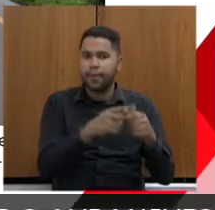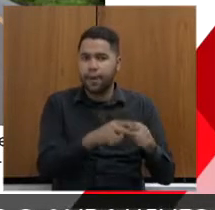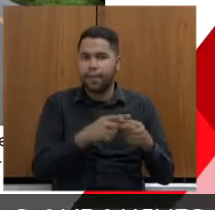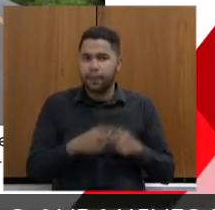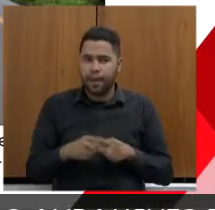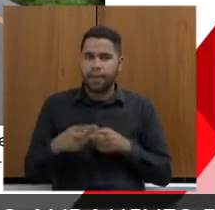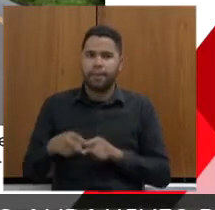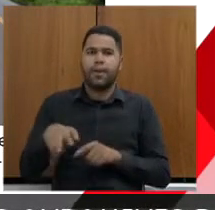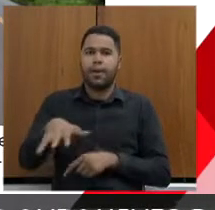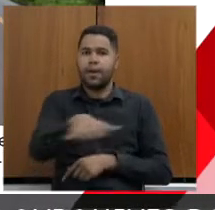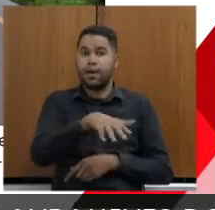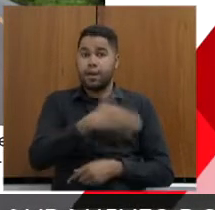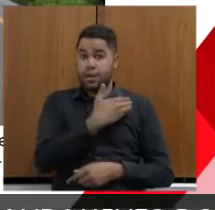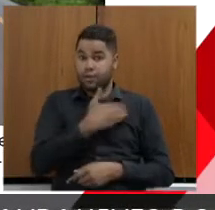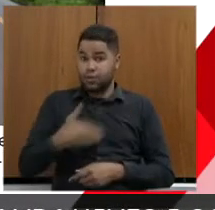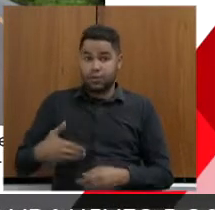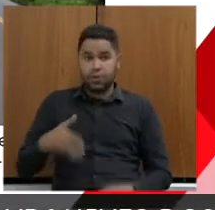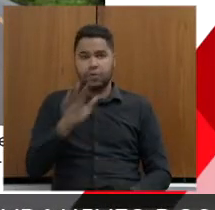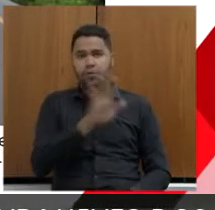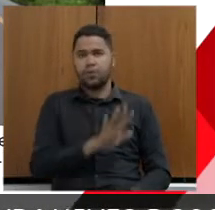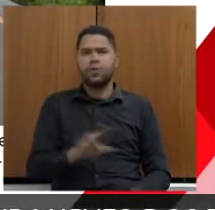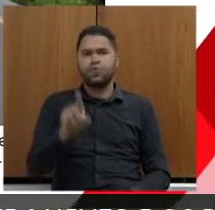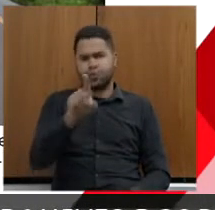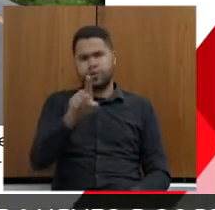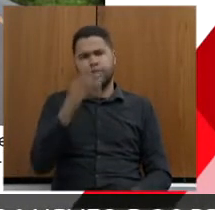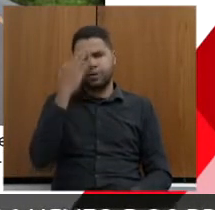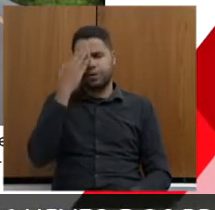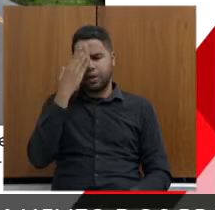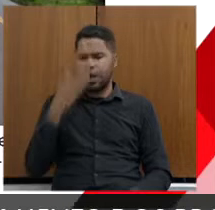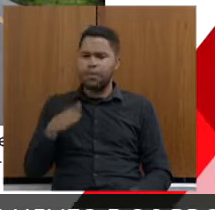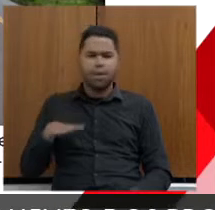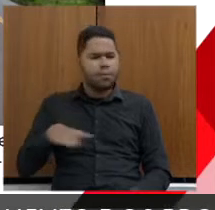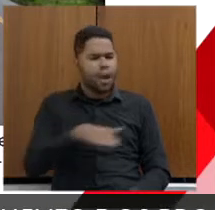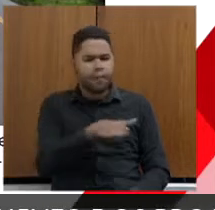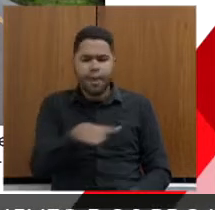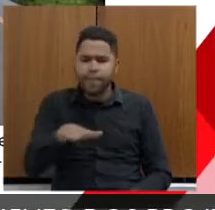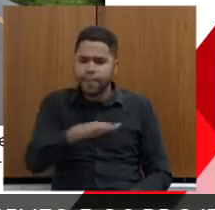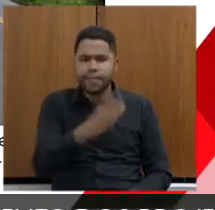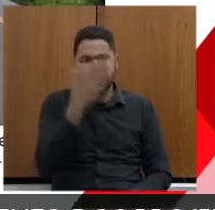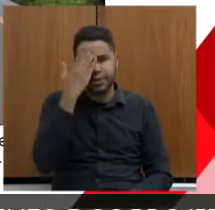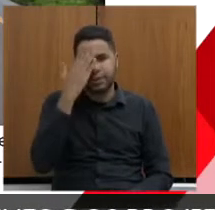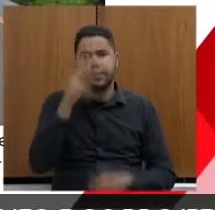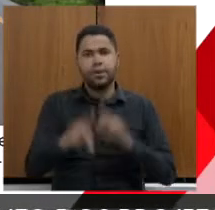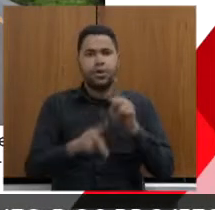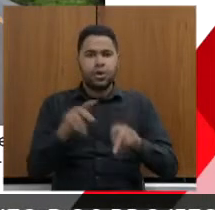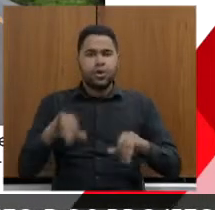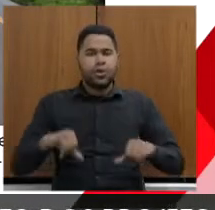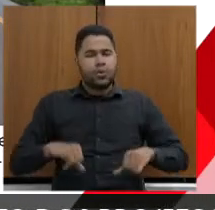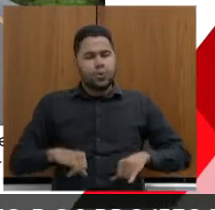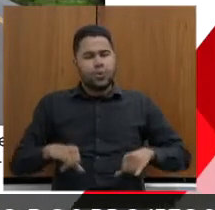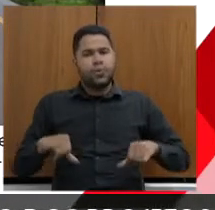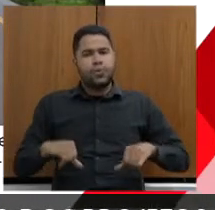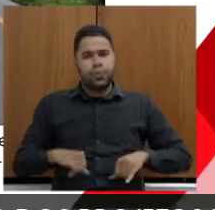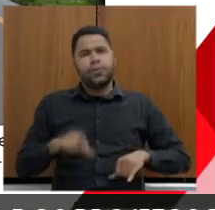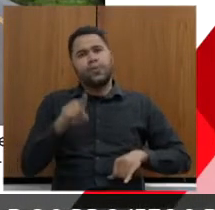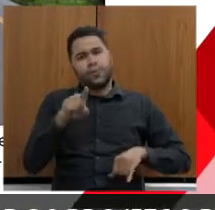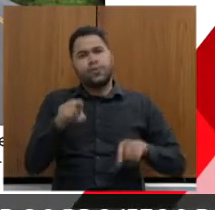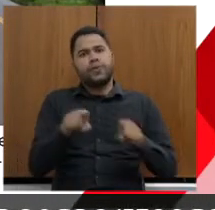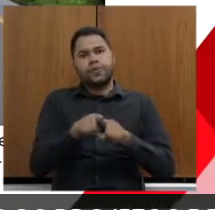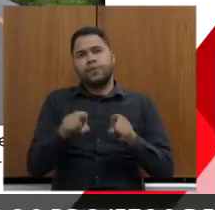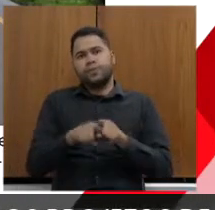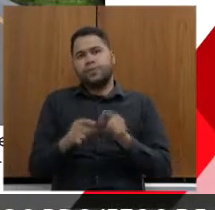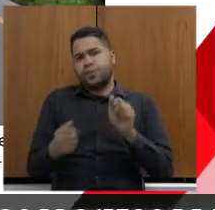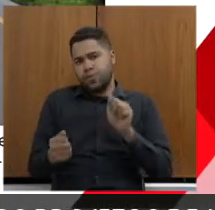no Estado inteiro. O senhor roda bastante o Estado, o senhor sabe o quanto a população sofre, o senhor também é parte disso,